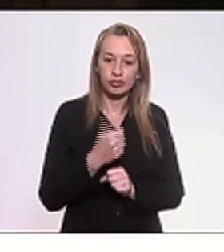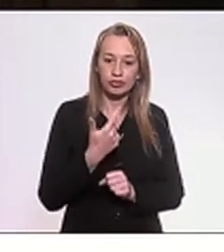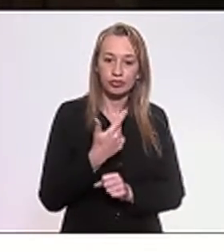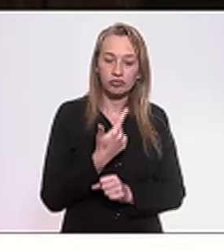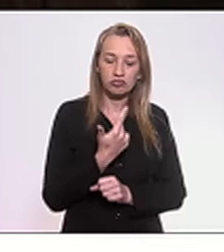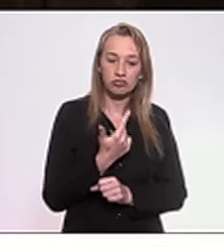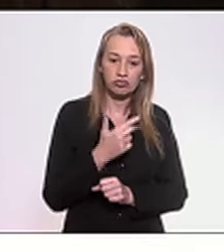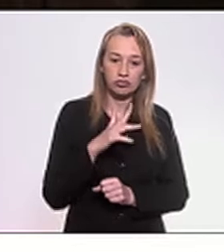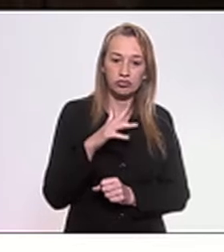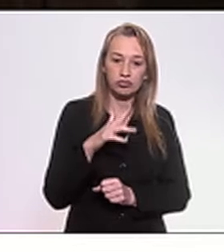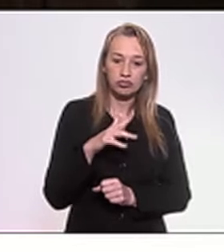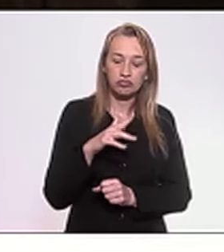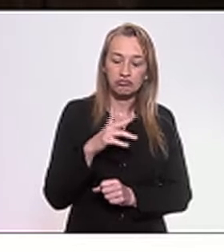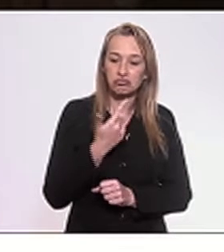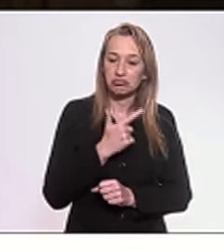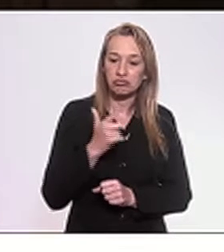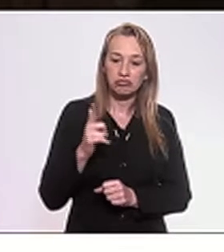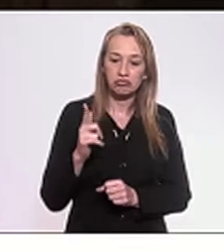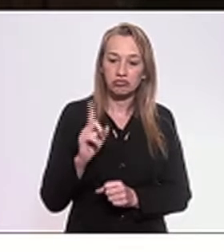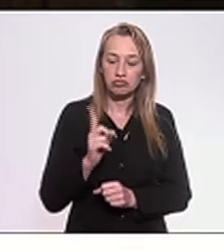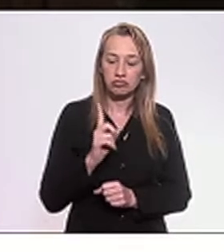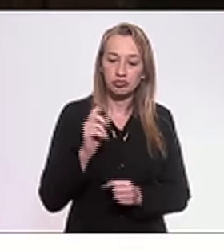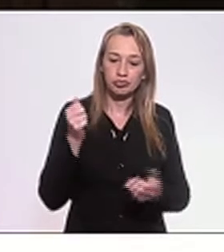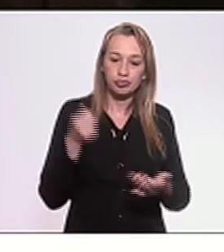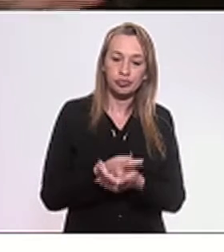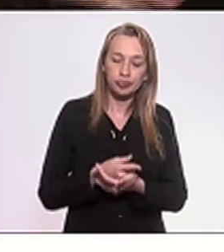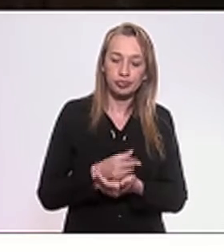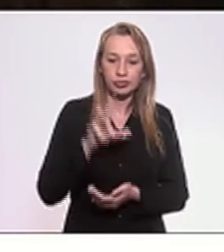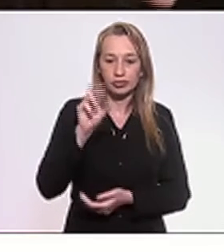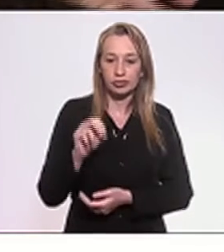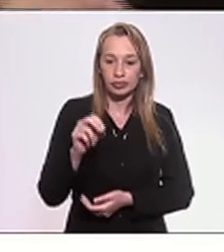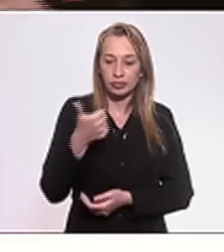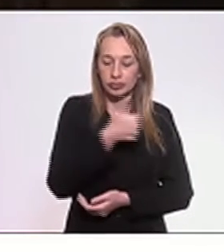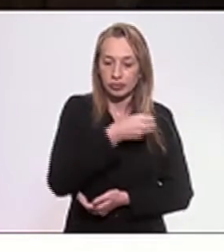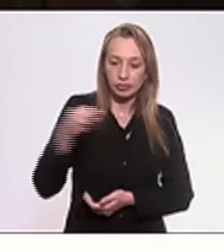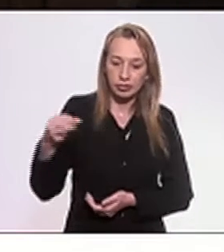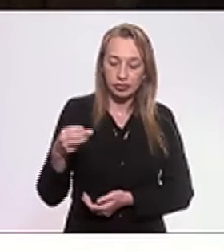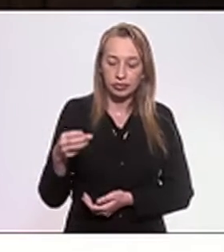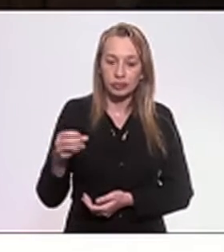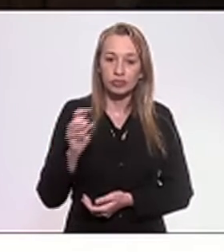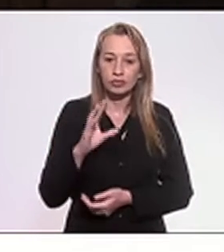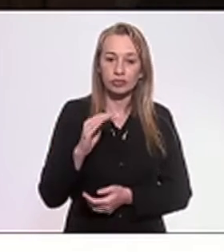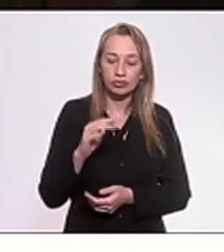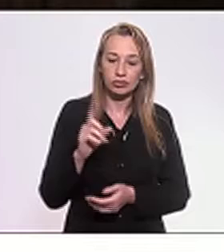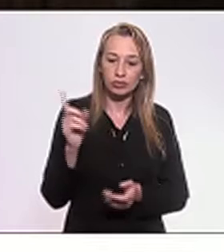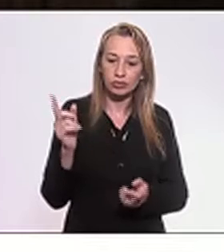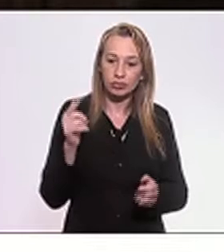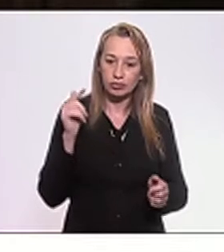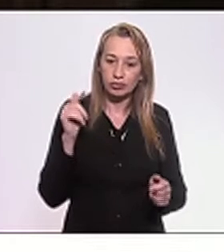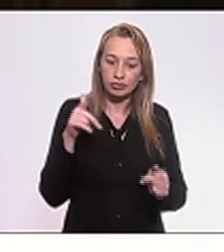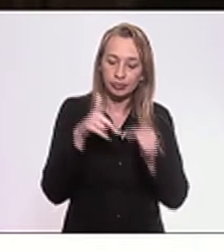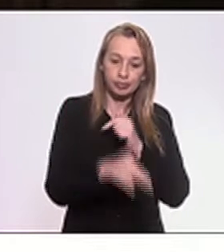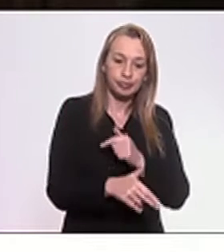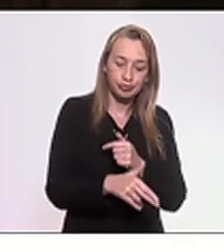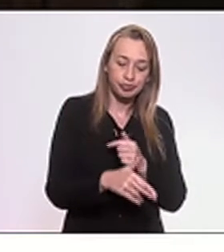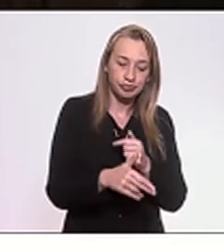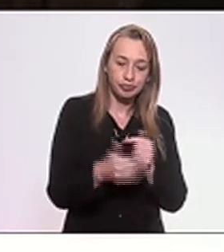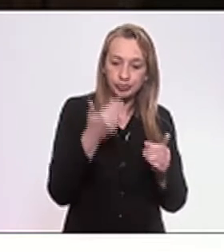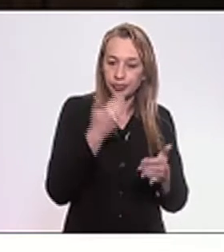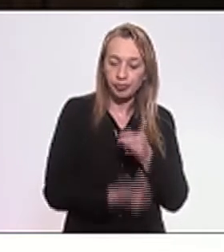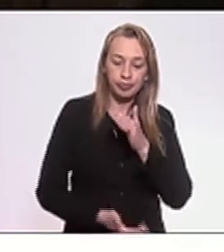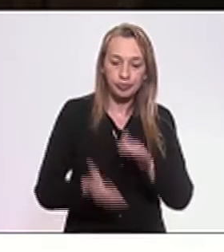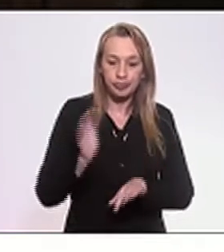se pagará nem em 50, nem em 100, se aumentará o prejuízo. E